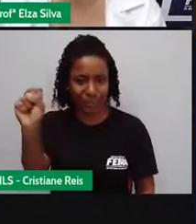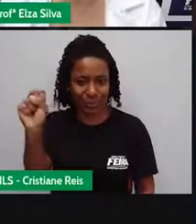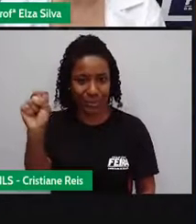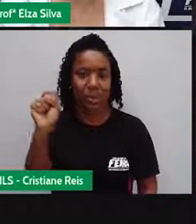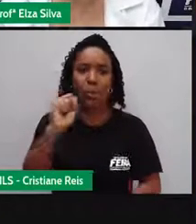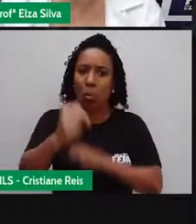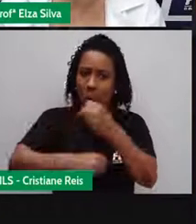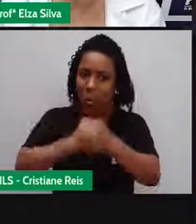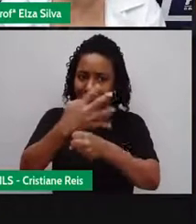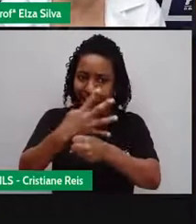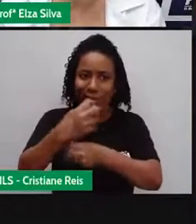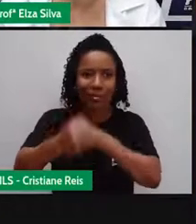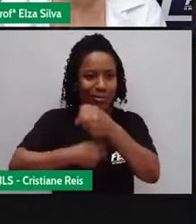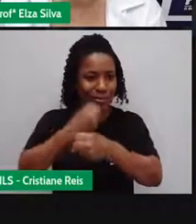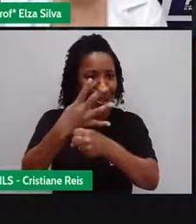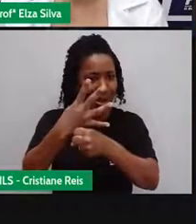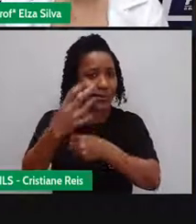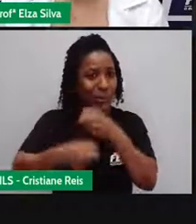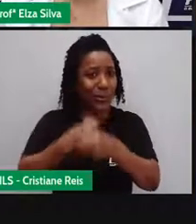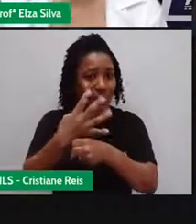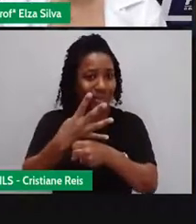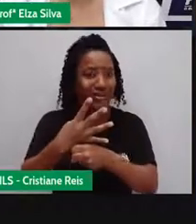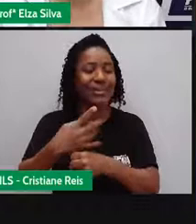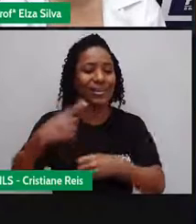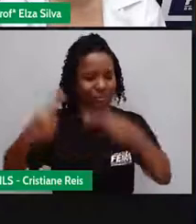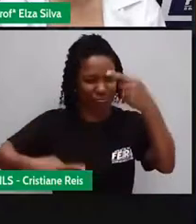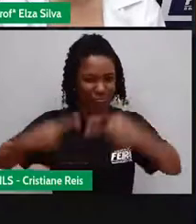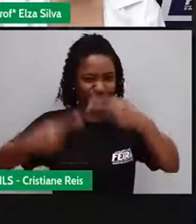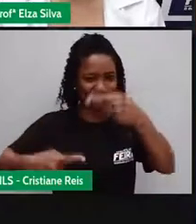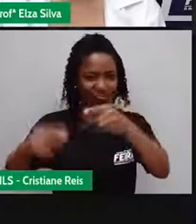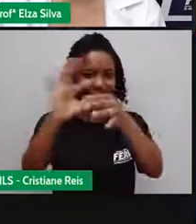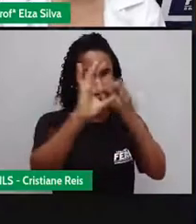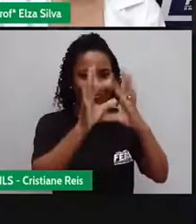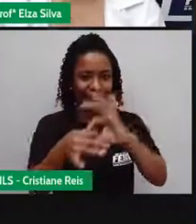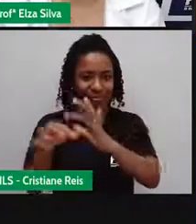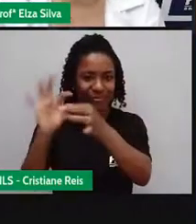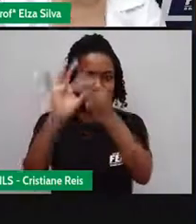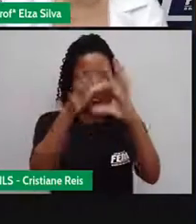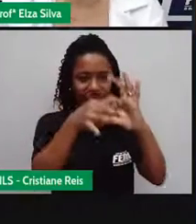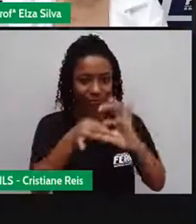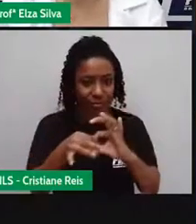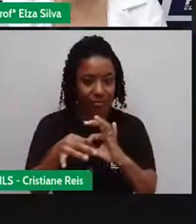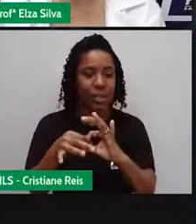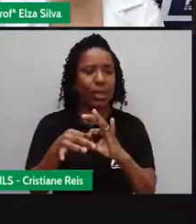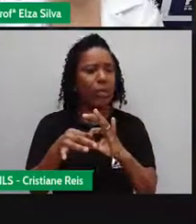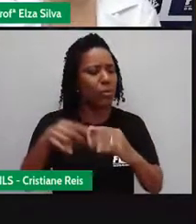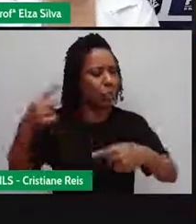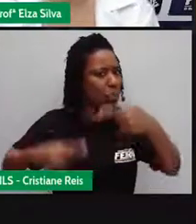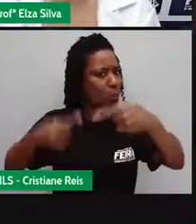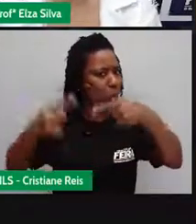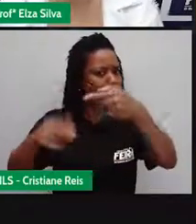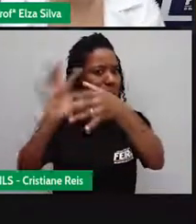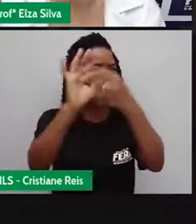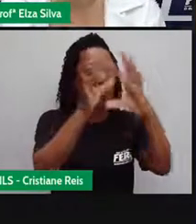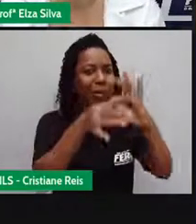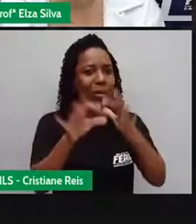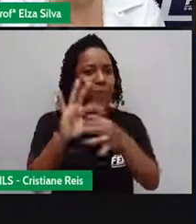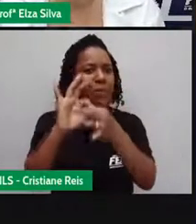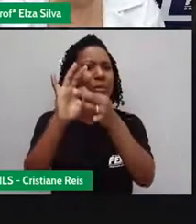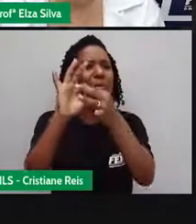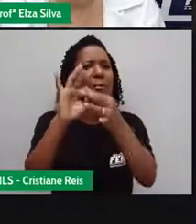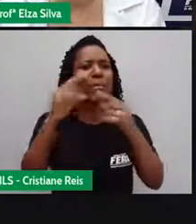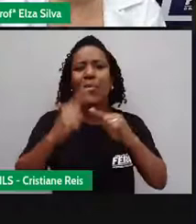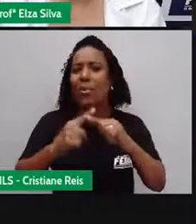continua assim. Os Jogos Olímpicos, eles tiveram esse nome devido à localização na Olímpia.